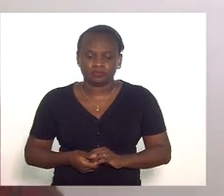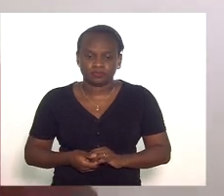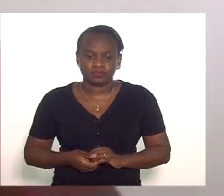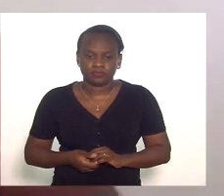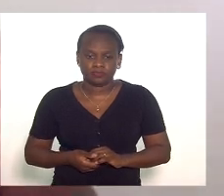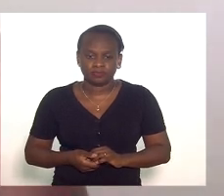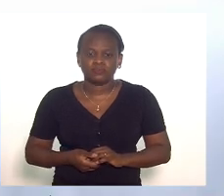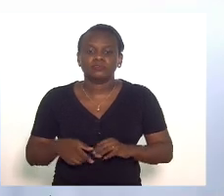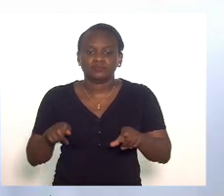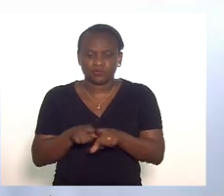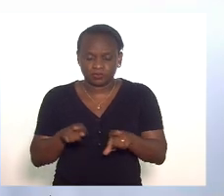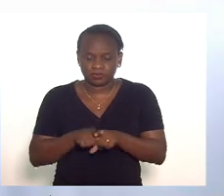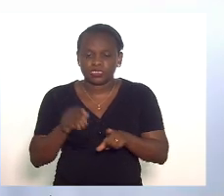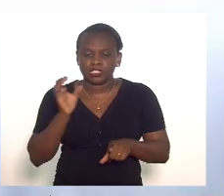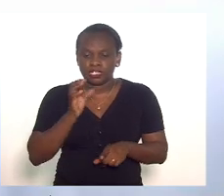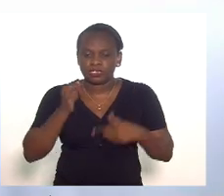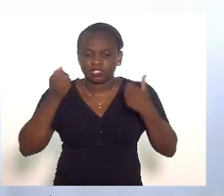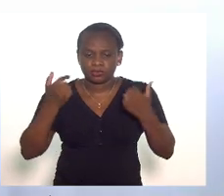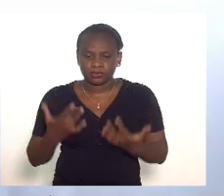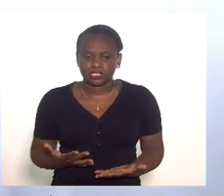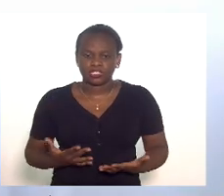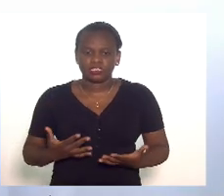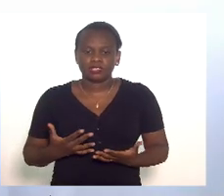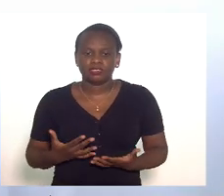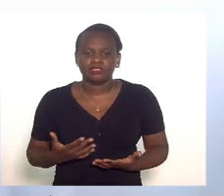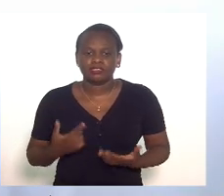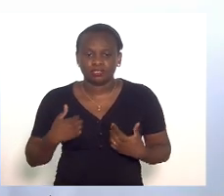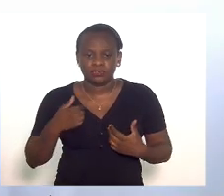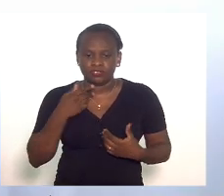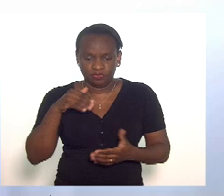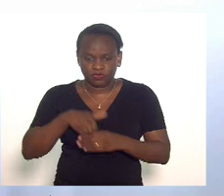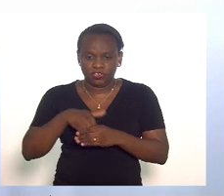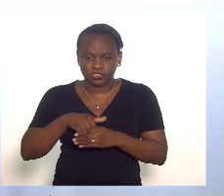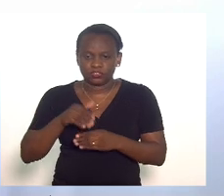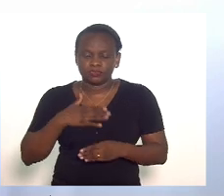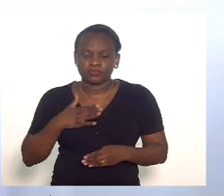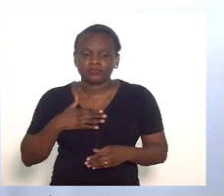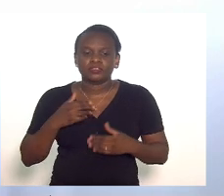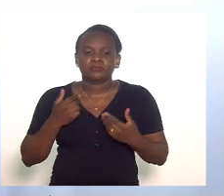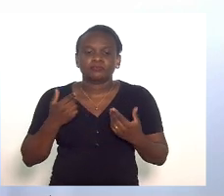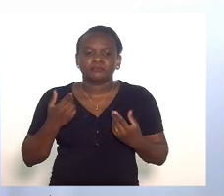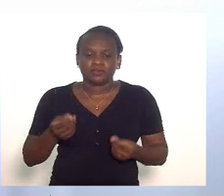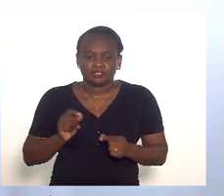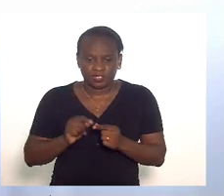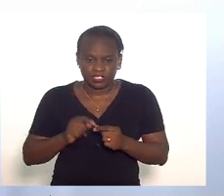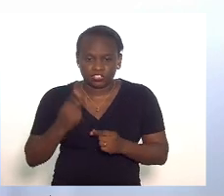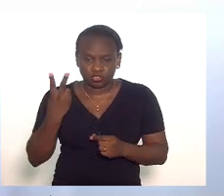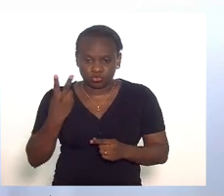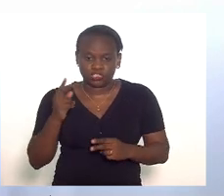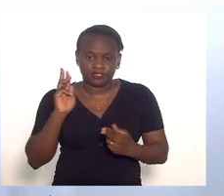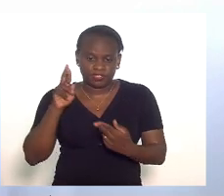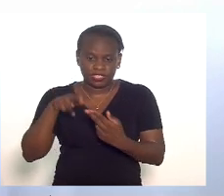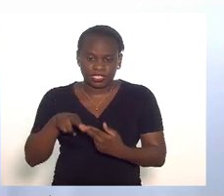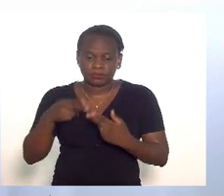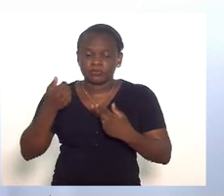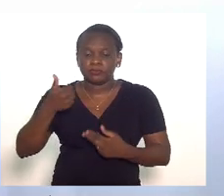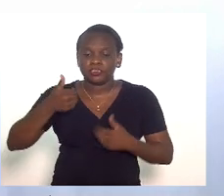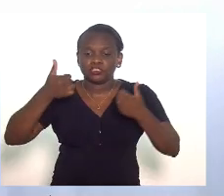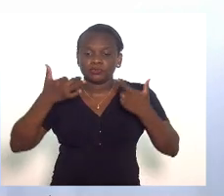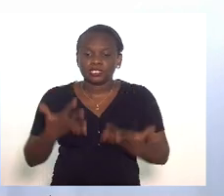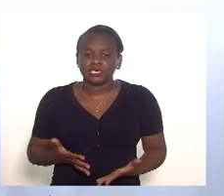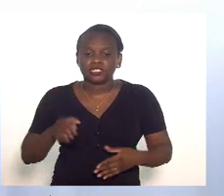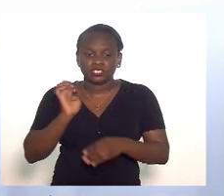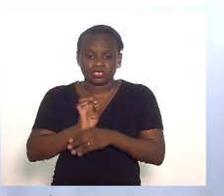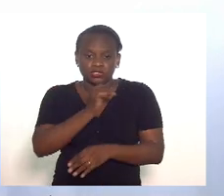eu também rapidamente quero fazer aqui uma declaração de voto para fazer duas referências primeiro dizer que o